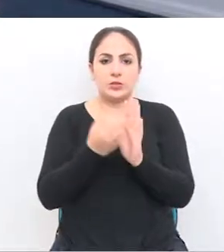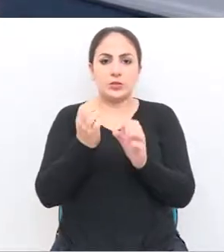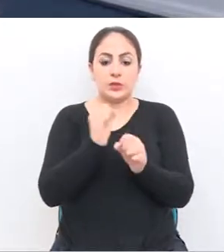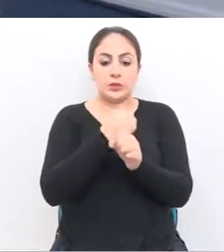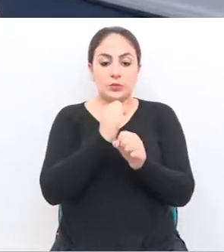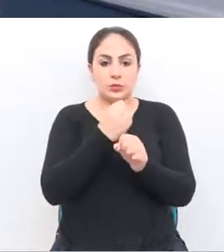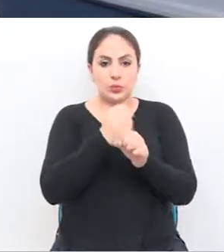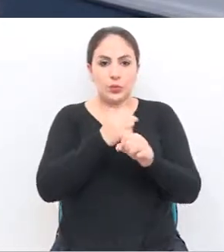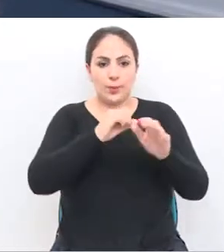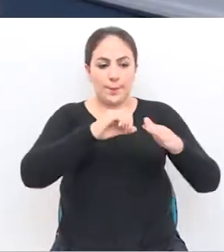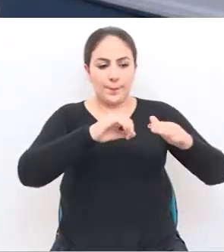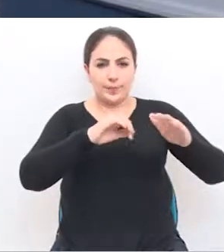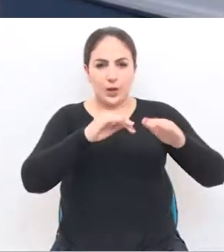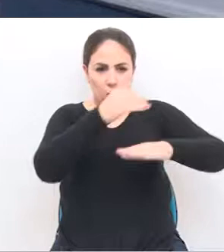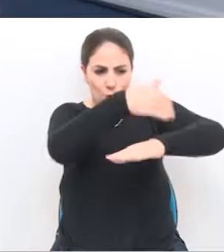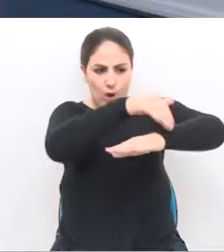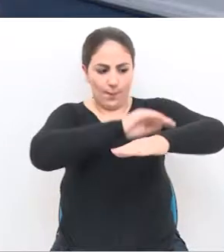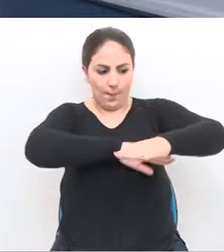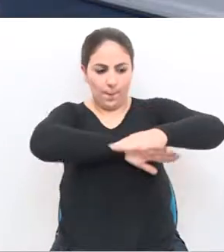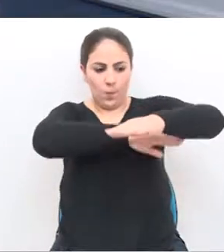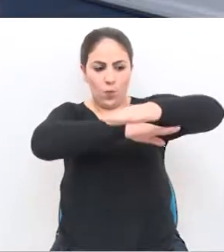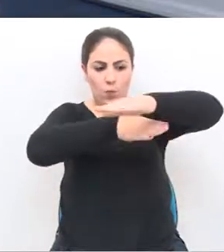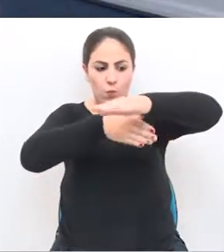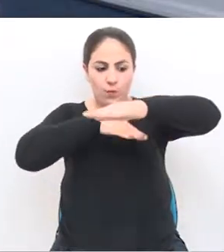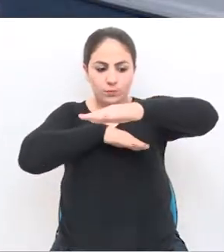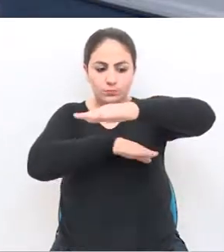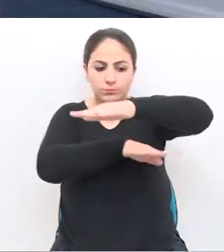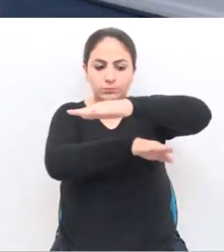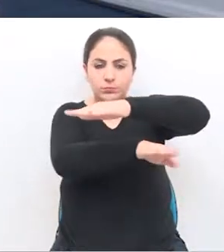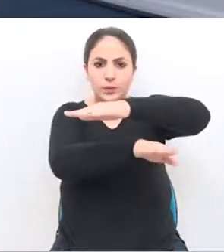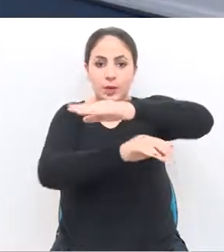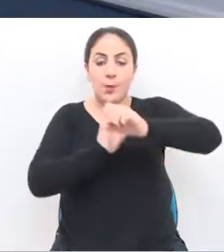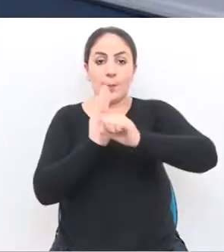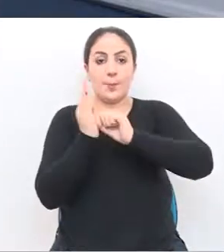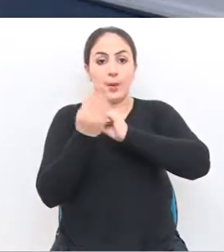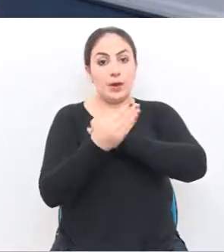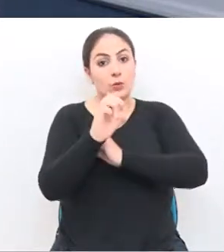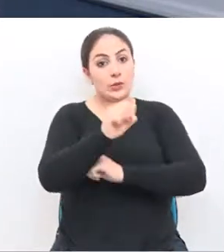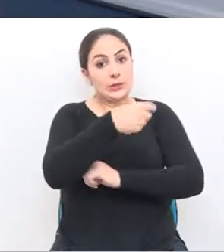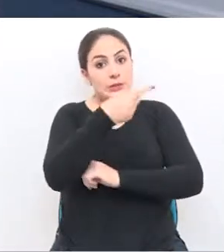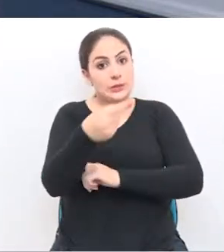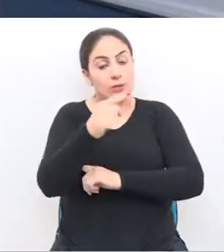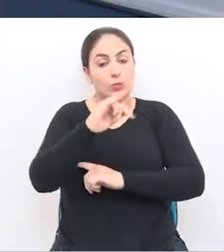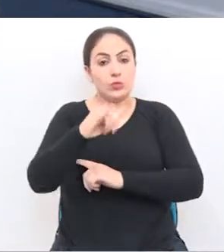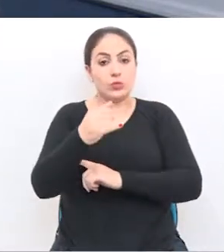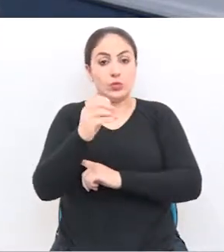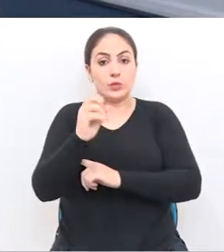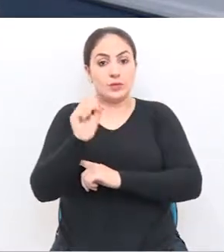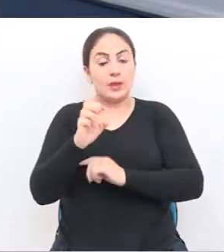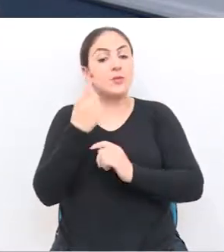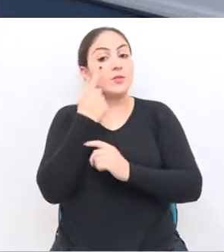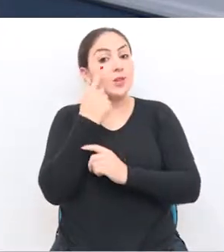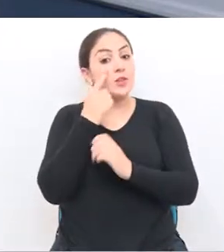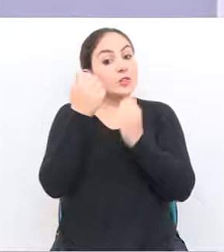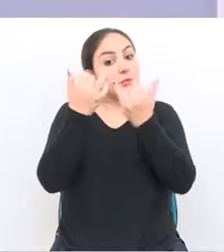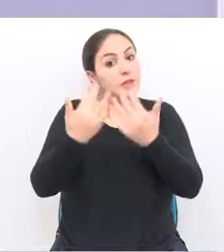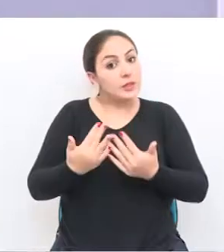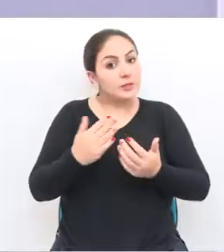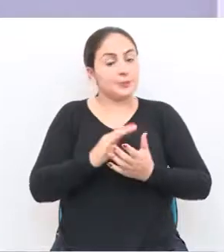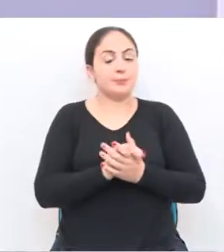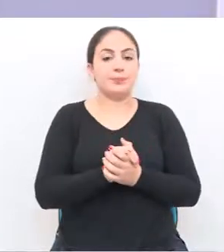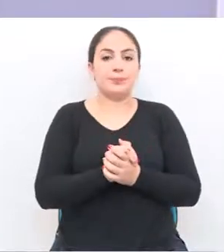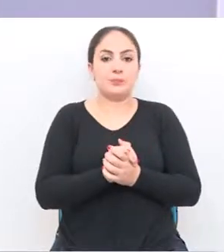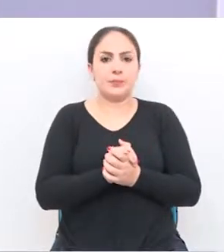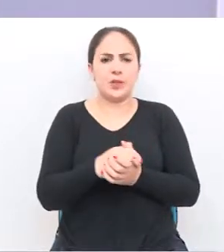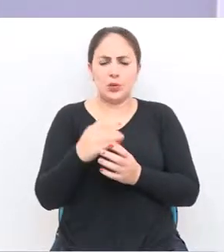construir um túnel no Trevo, que dá acesso ao bairro São José. Veja a justificativa do parlamentar. No bairro